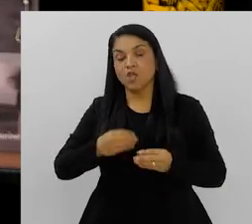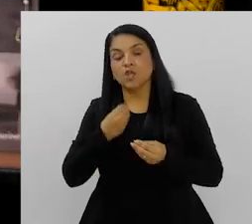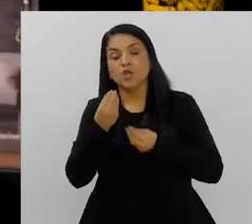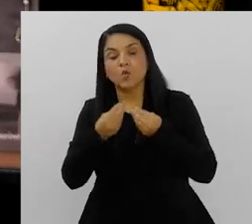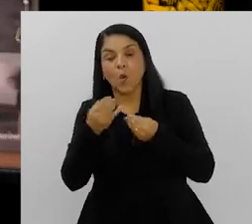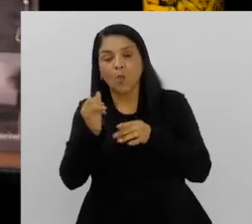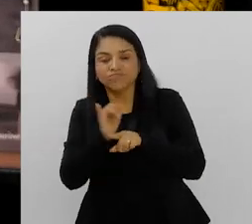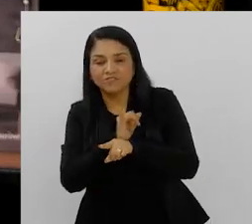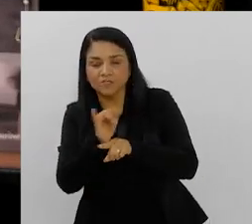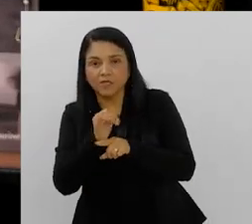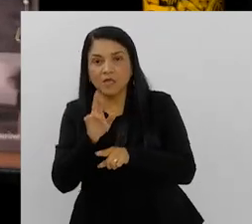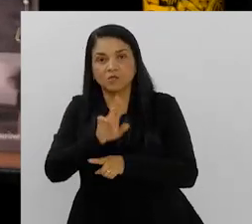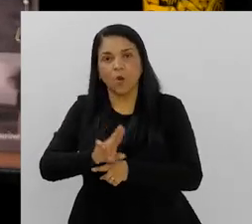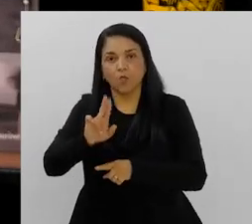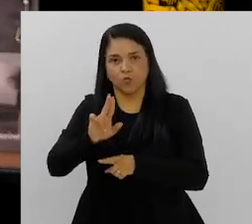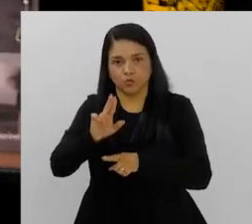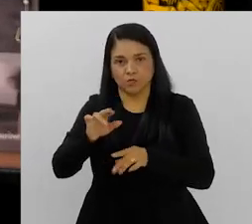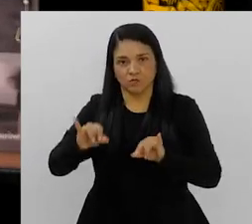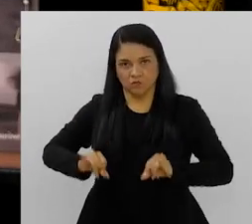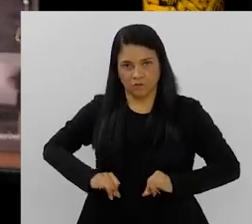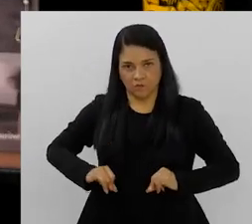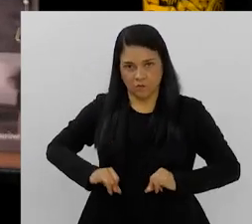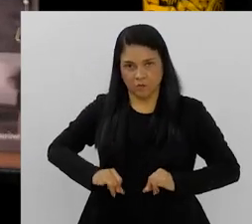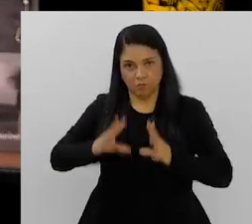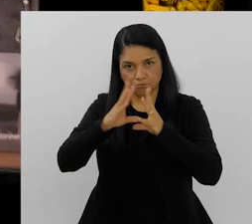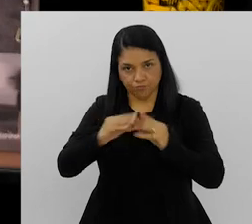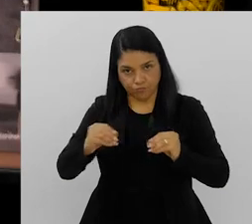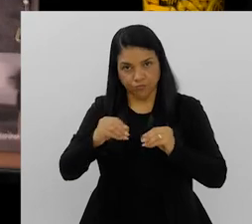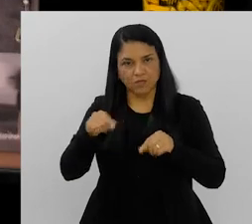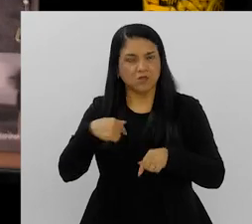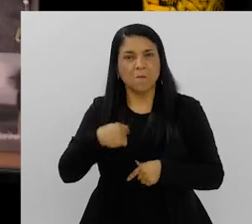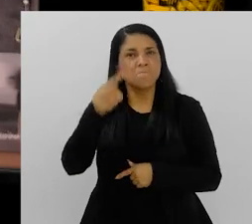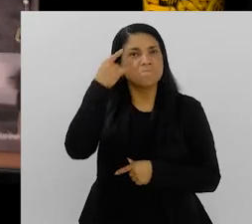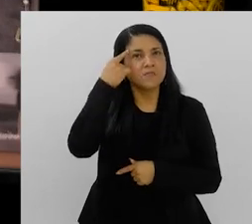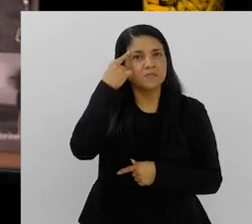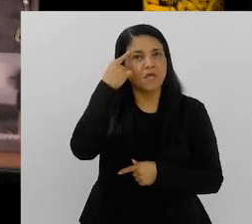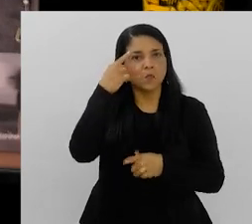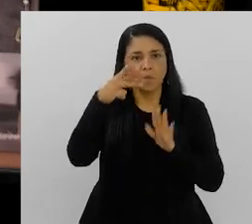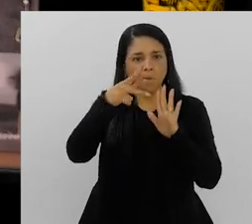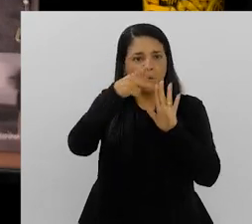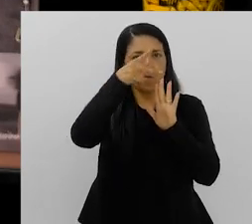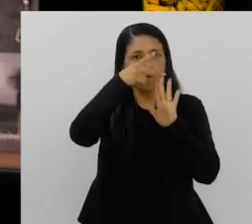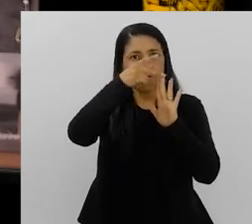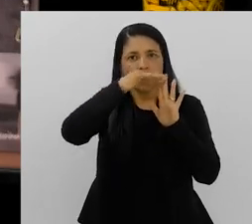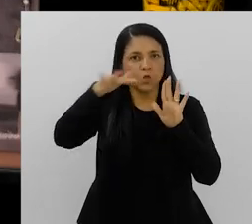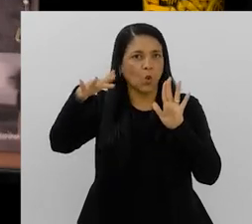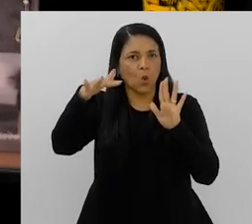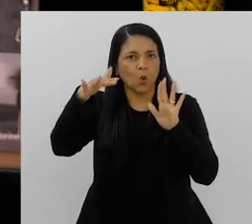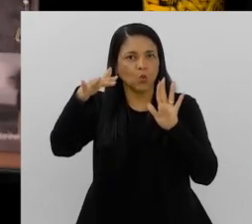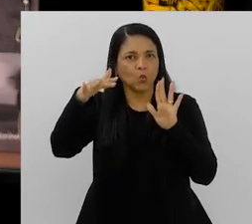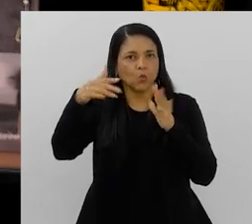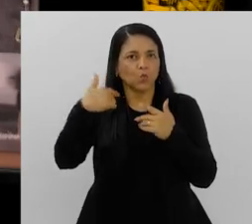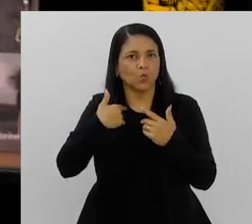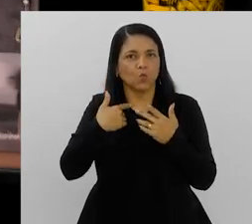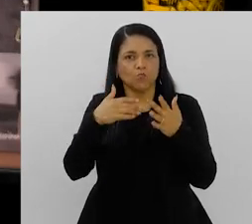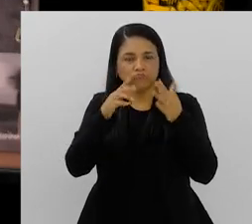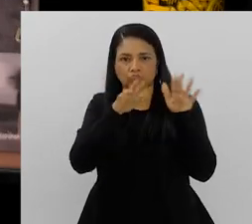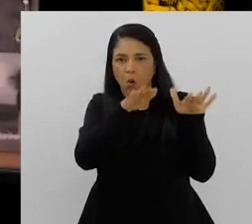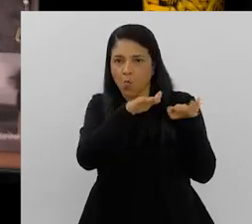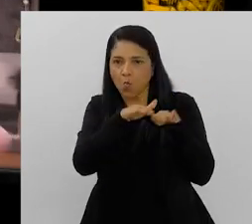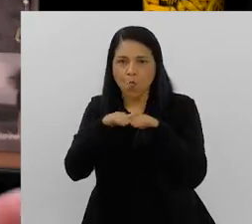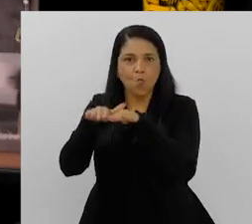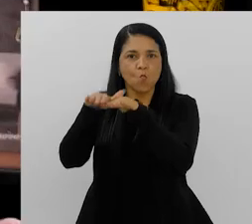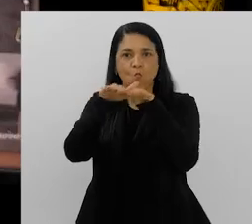de sofrer e formas diferentes de lidar com esse sofrimento. A gente não pode pasteurizar e pensar um protocolo comum,